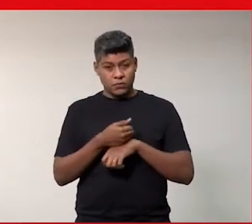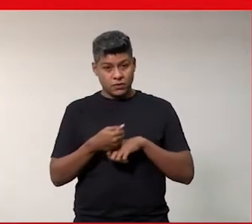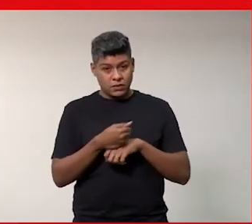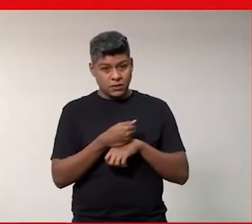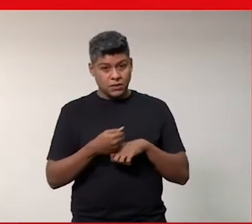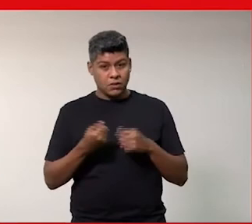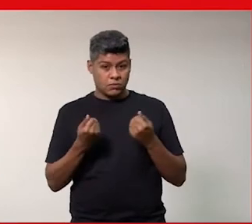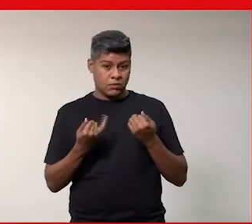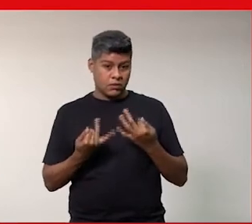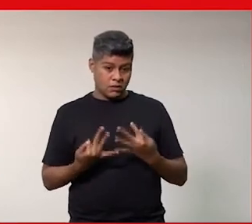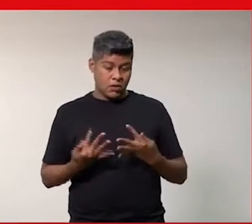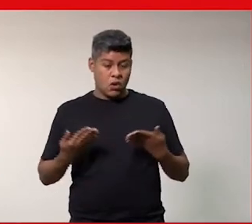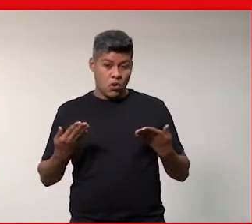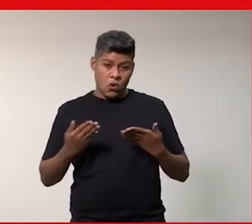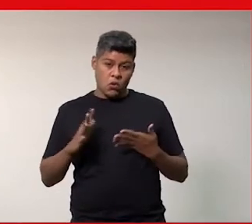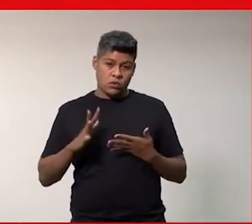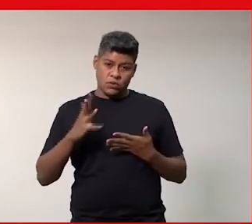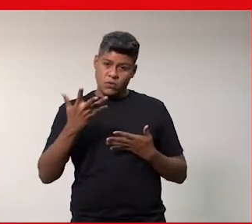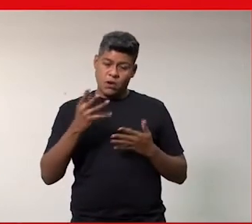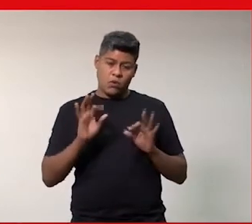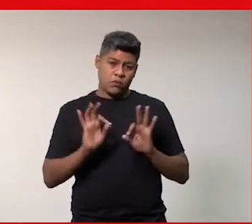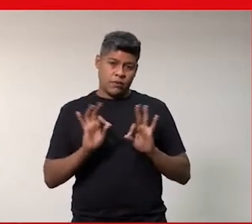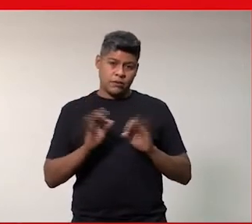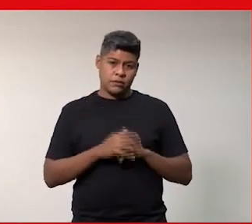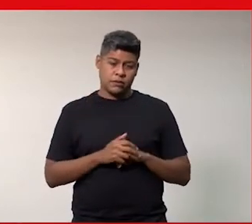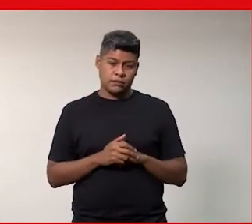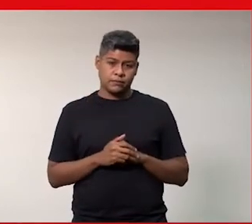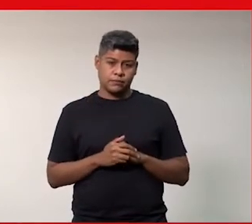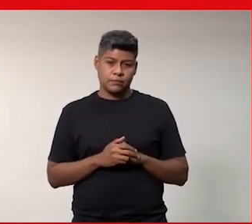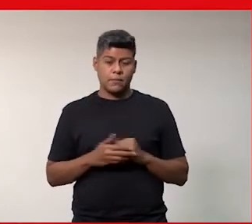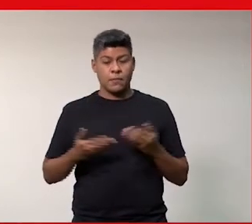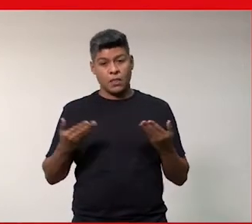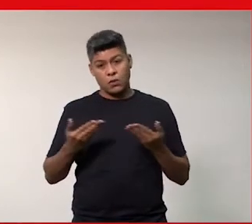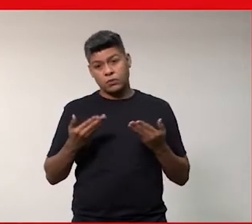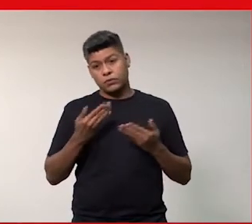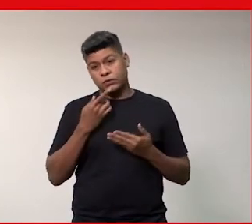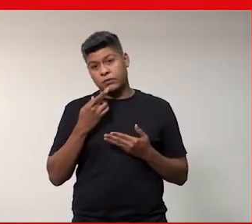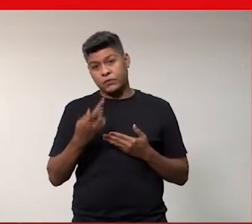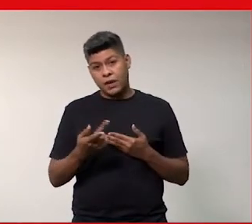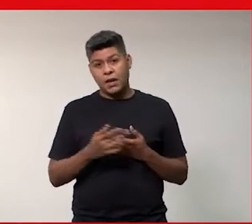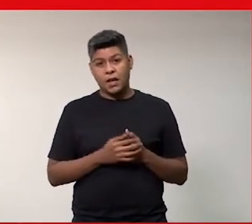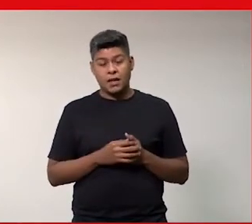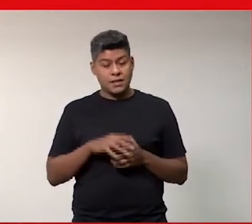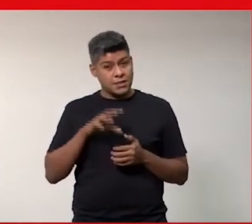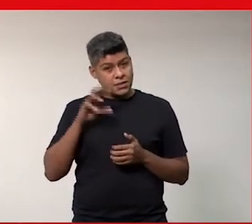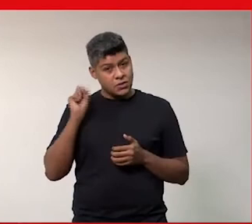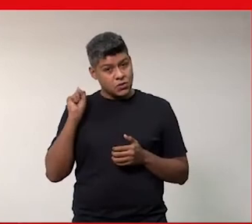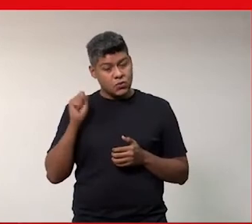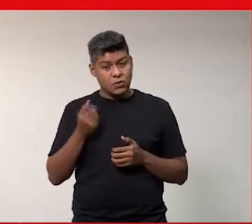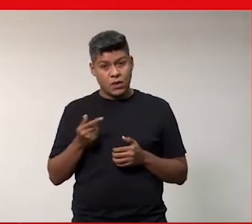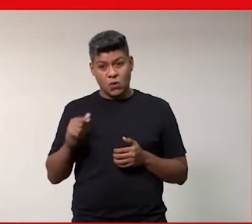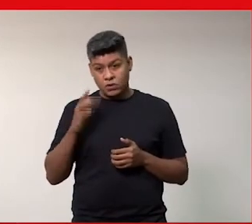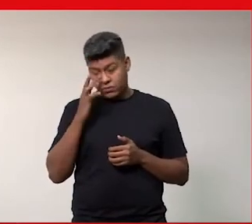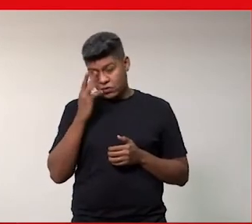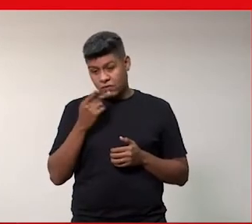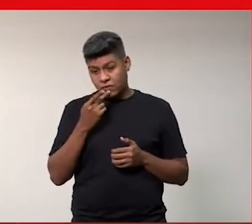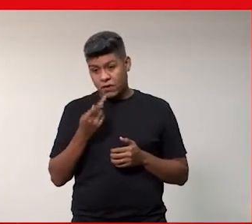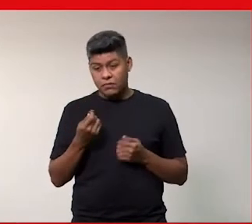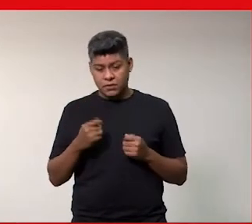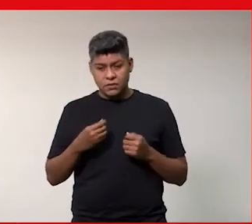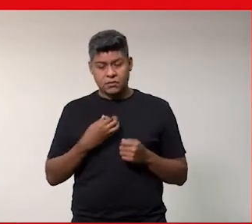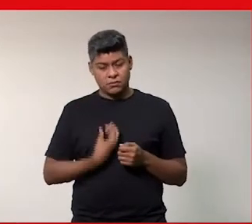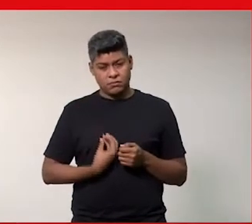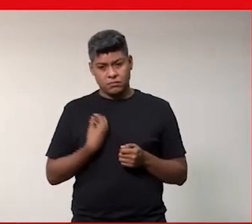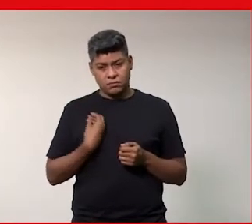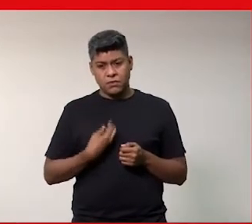definidas hoje isso não acontece então você não tem que dizer você não tem que escutar o que os outros vão dizer você tem que ser seja